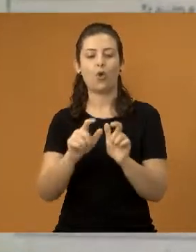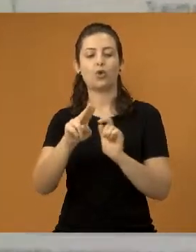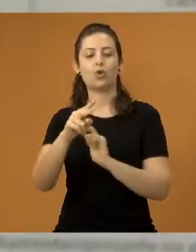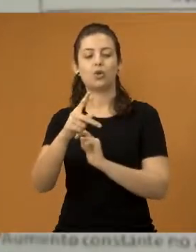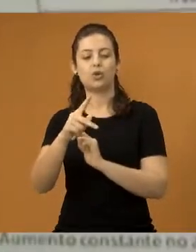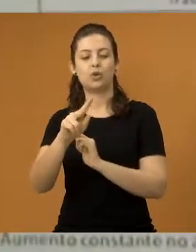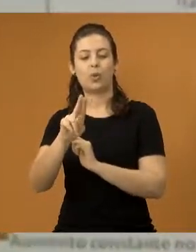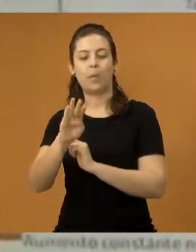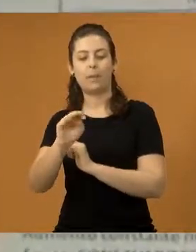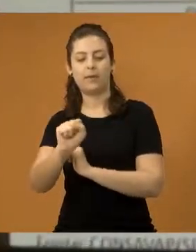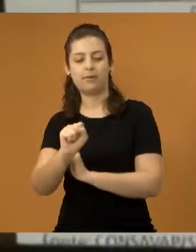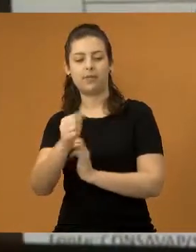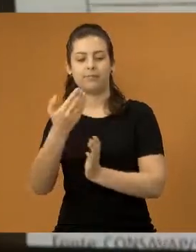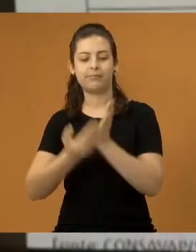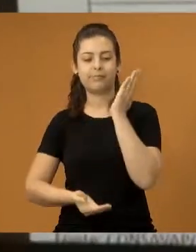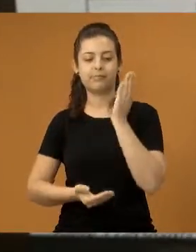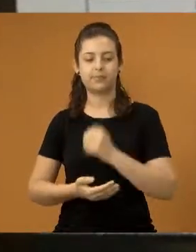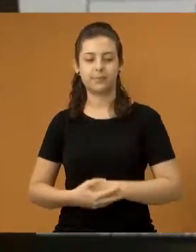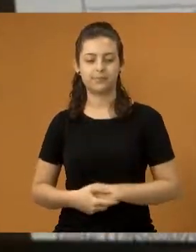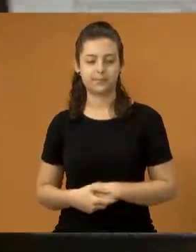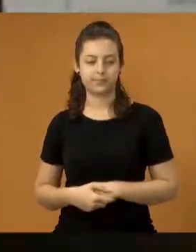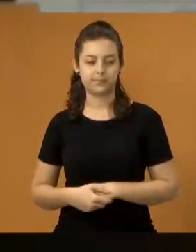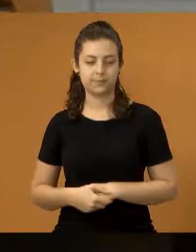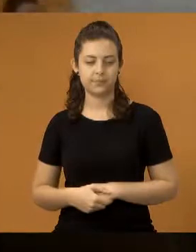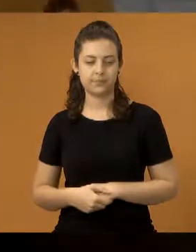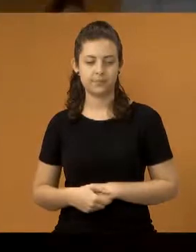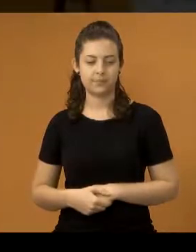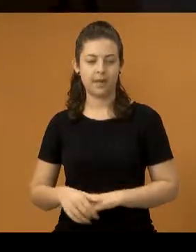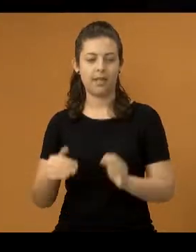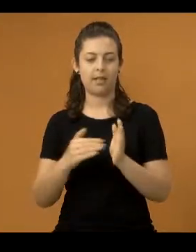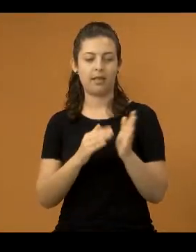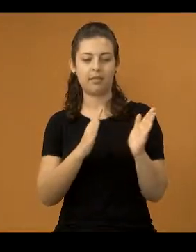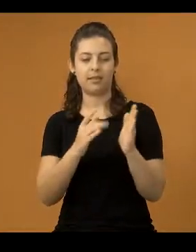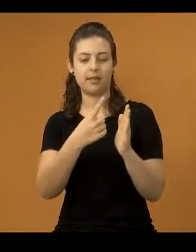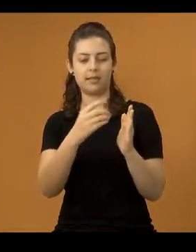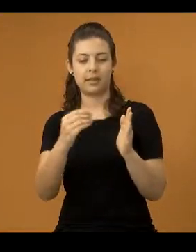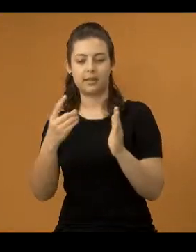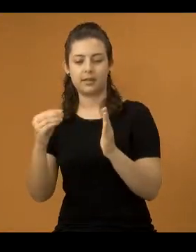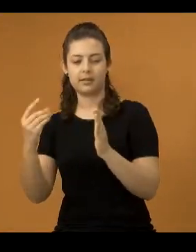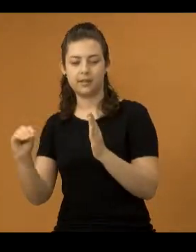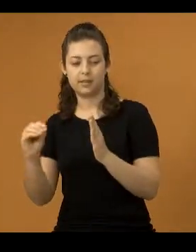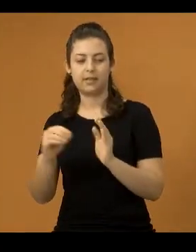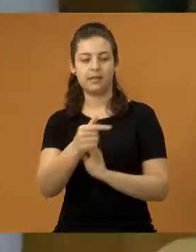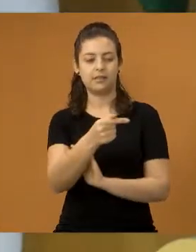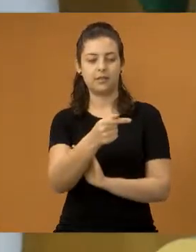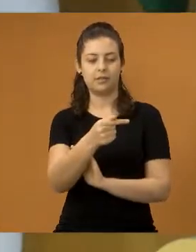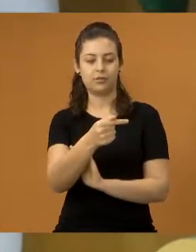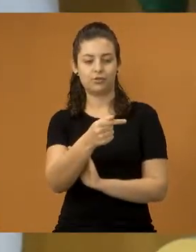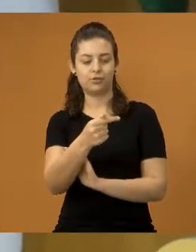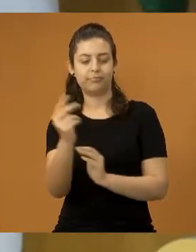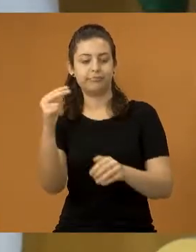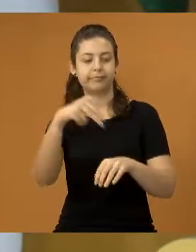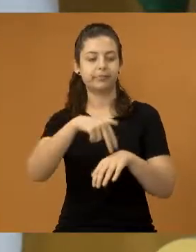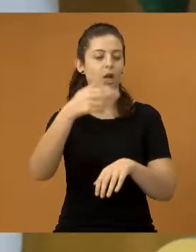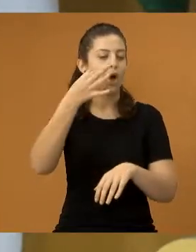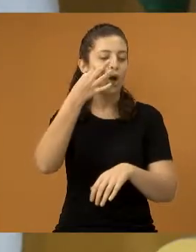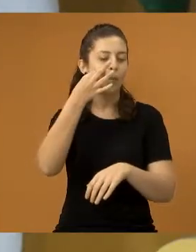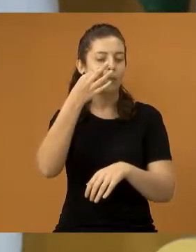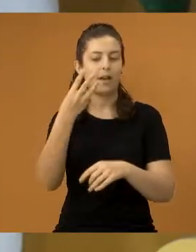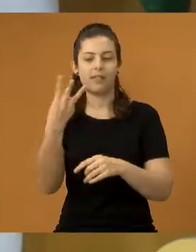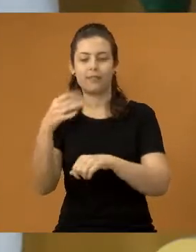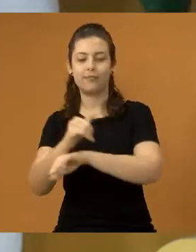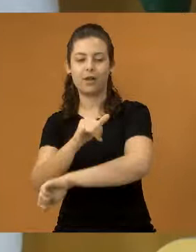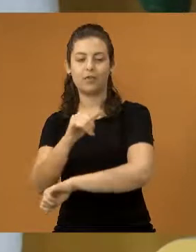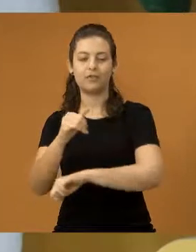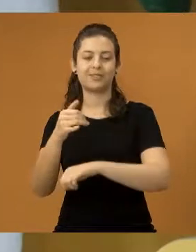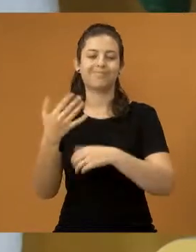perdidos. Então, a cada 10 consultas que se marca no postinho, apenas 7 comparecem e 3